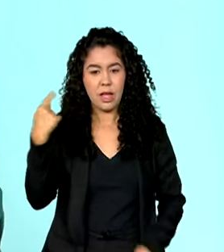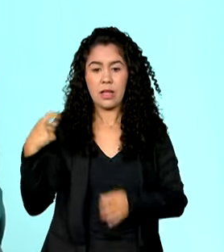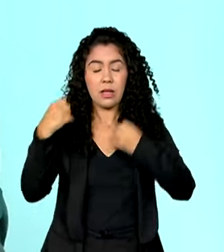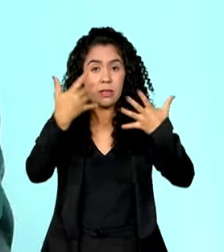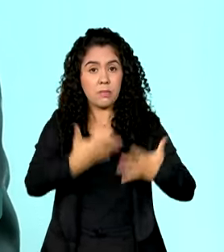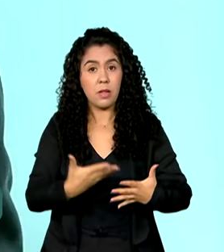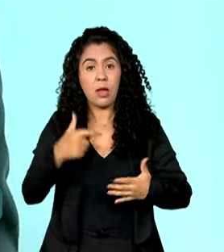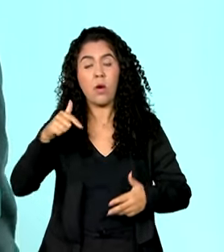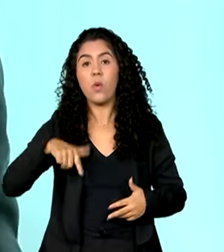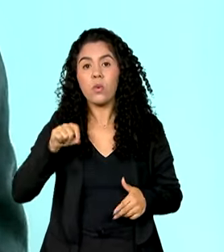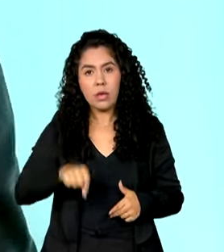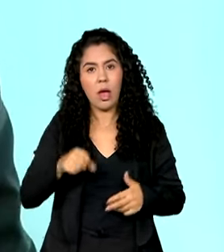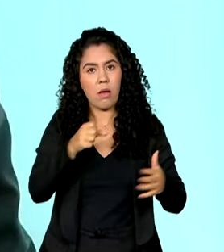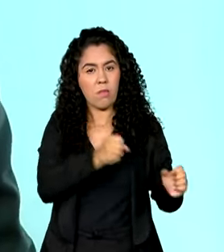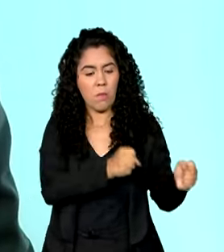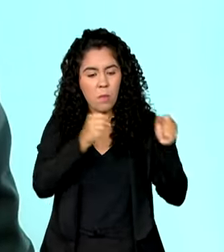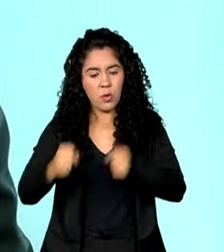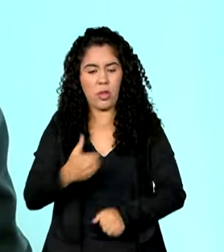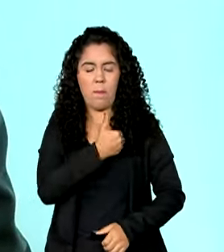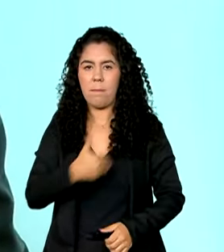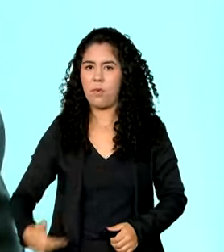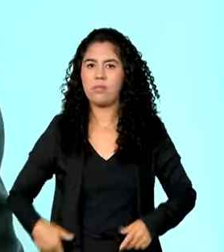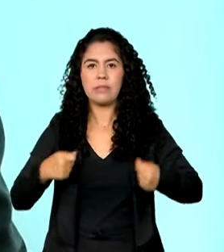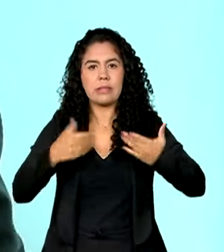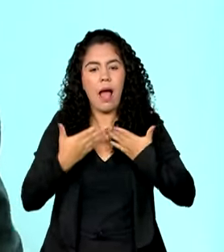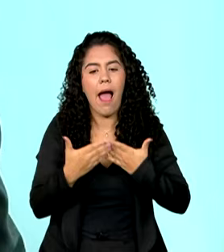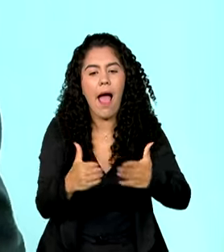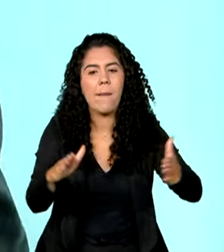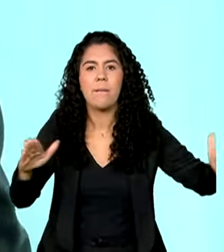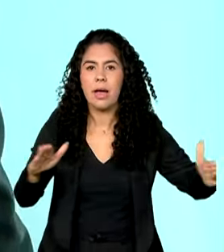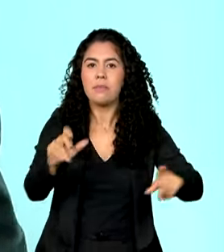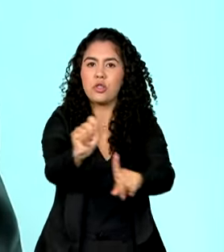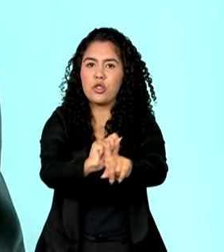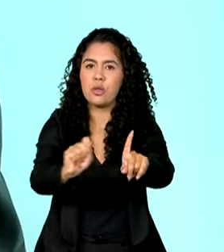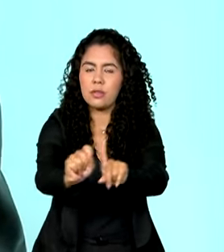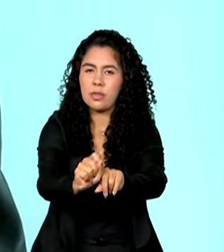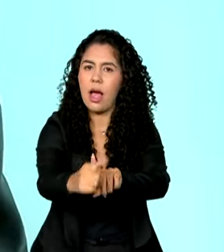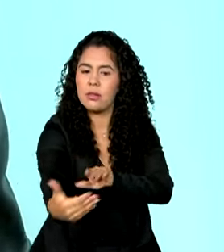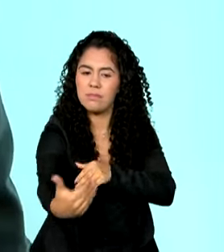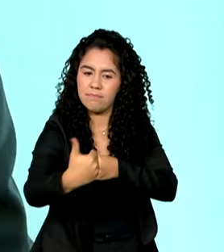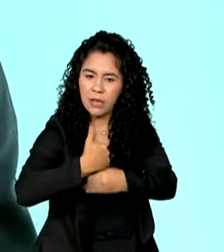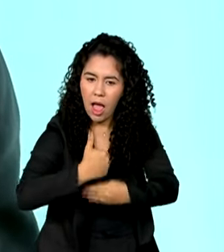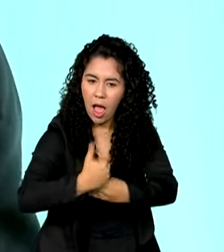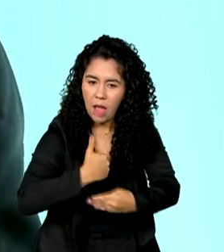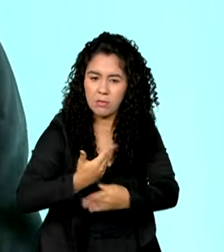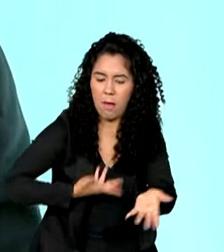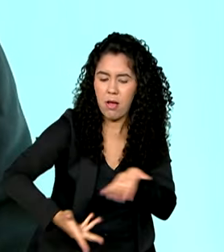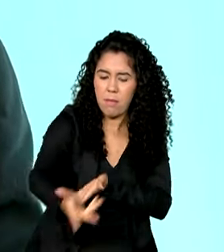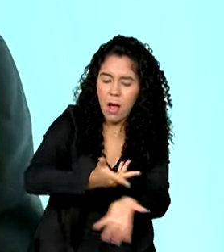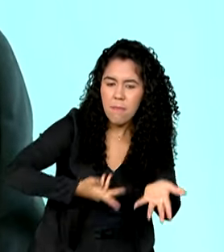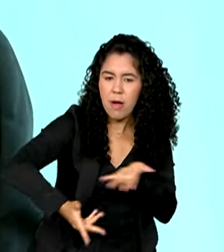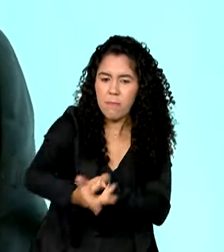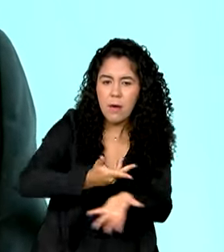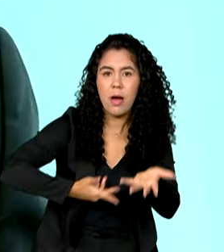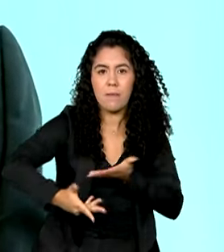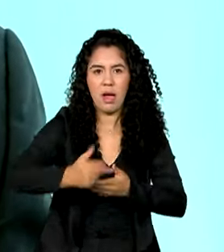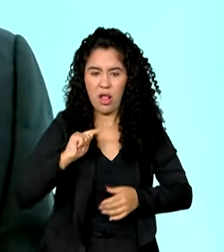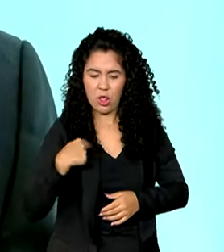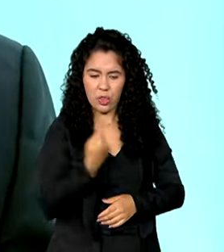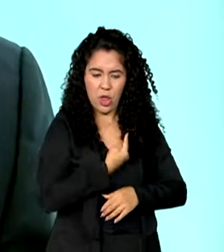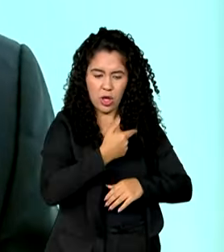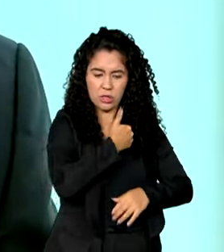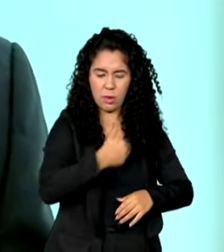aberto para essa questão da participação da sociedade. Ele sozinho, o governo sozinho, o poder público sozinho não dá conta.